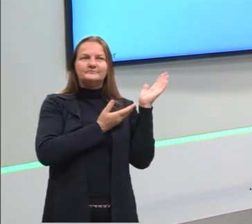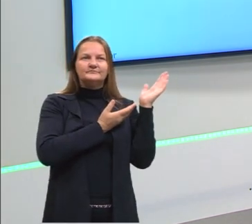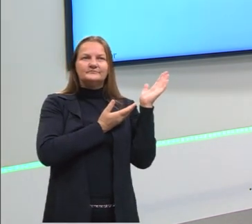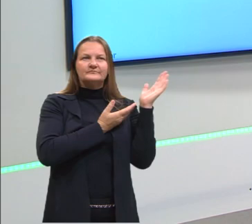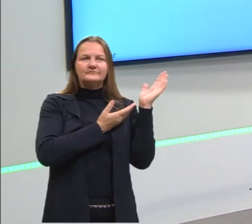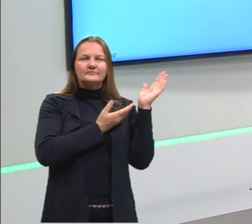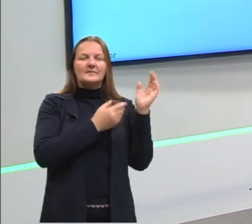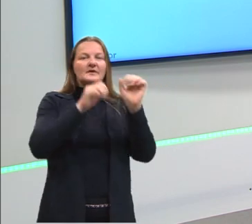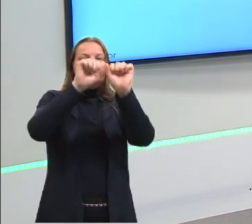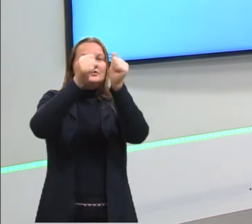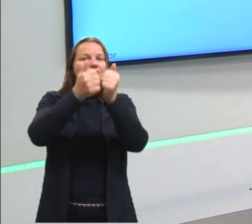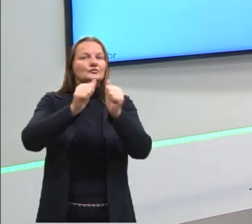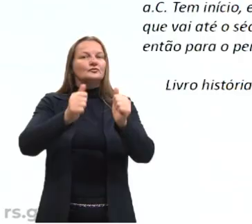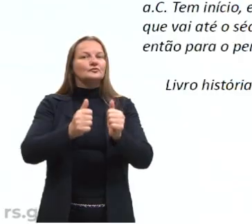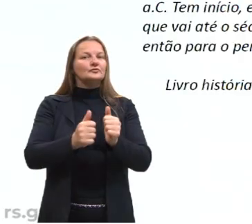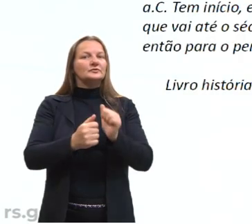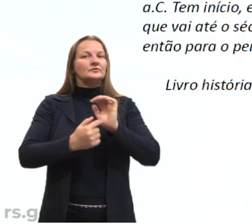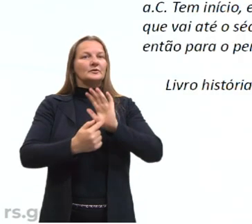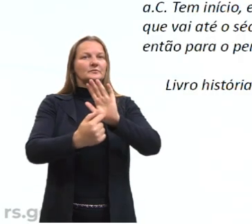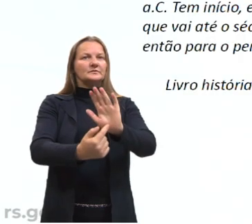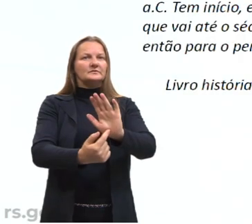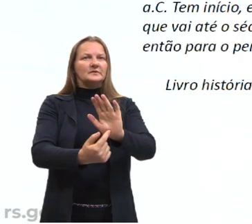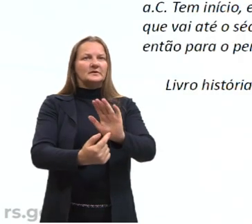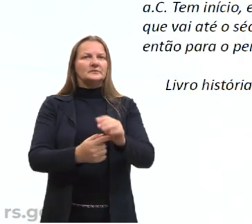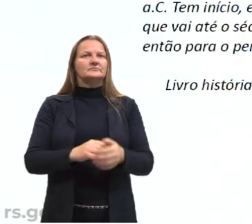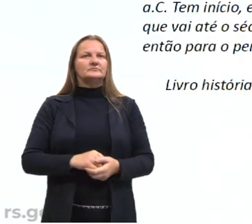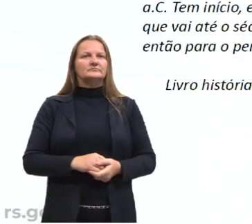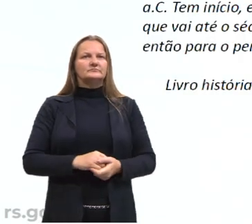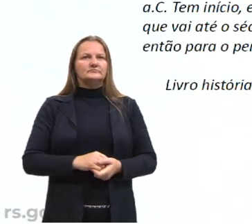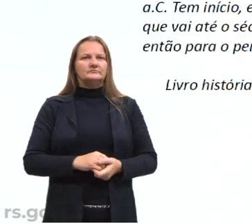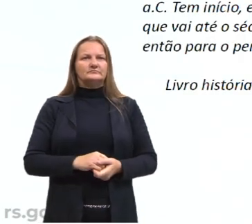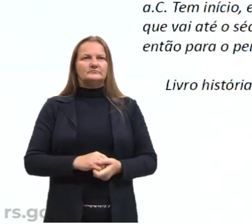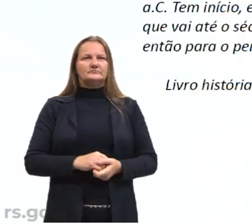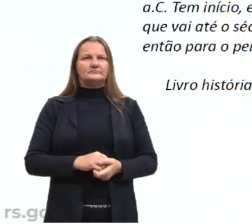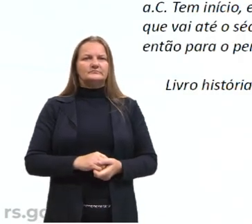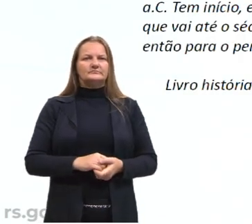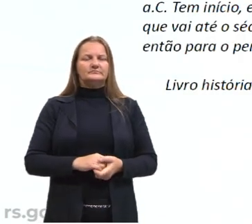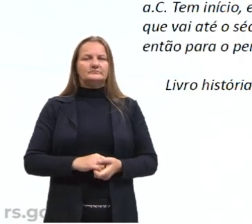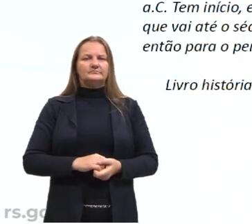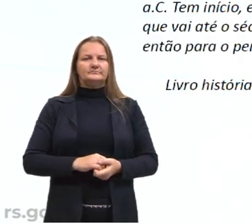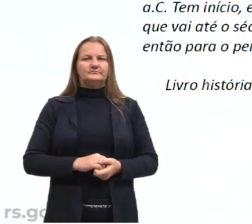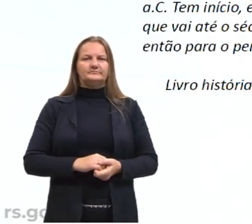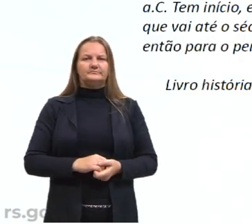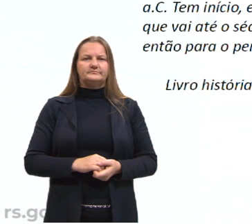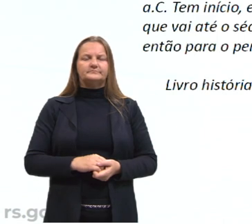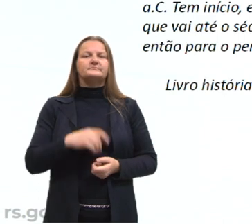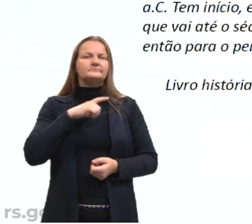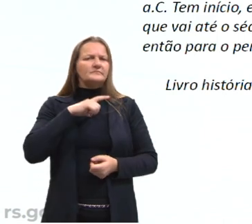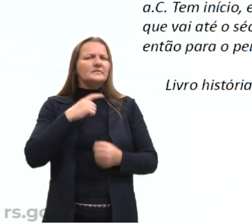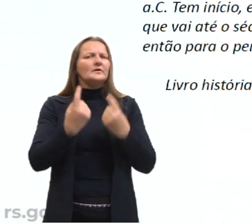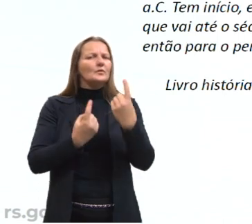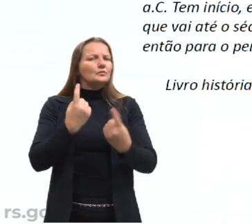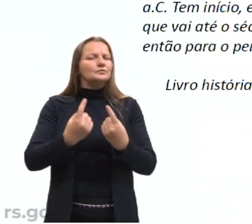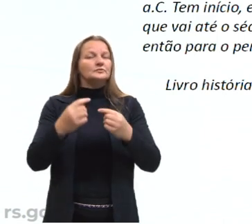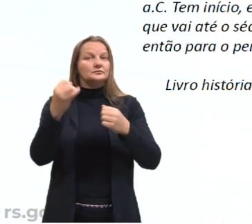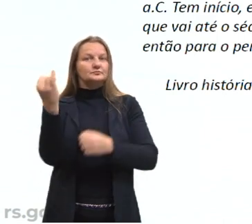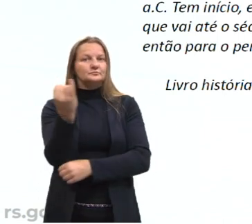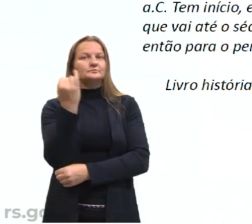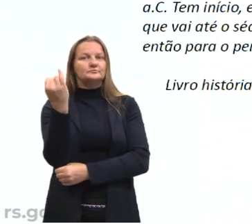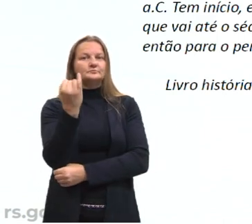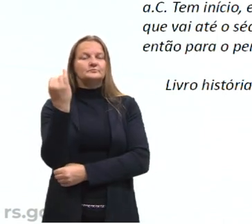esculturas apresentadas nesse slide. Nós temos uma questão muito importante aqui.